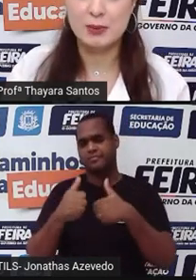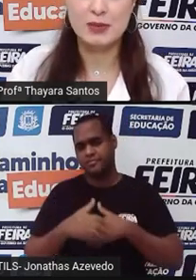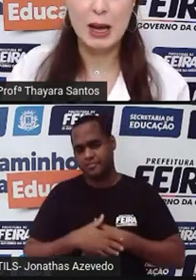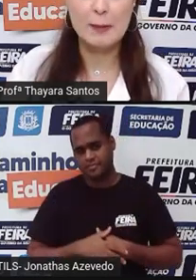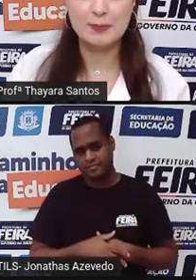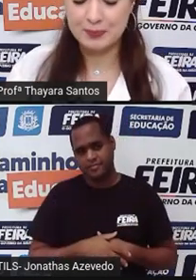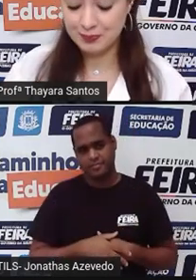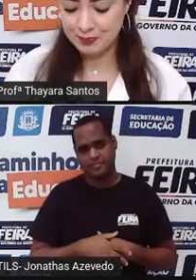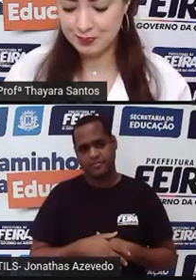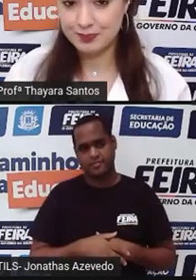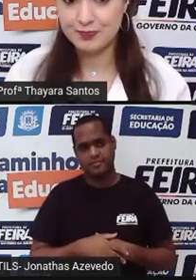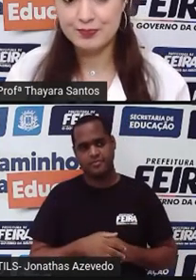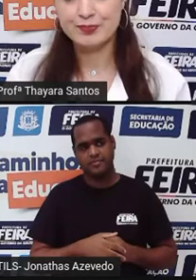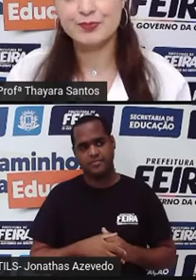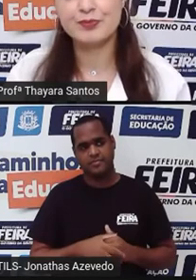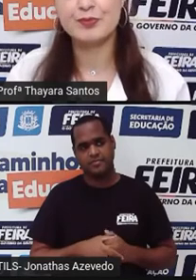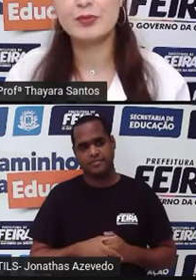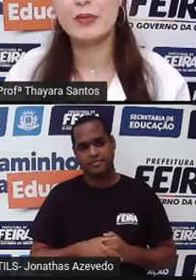doença, tá?